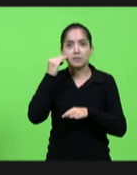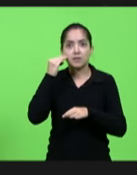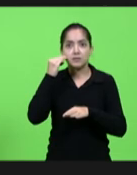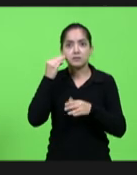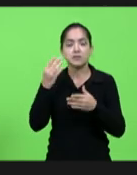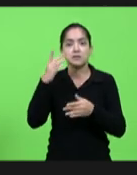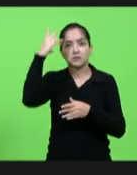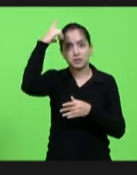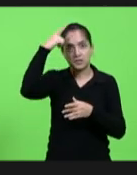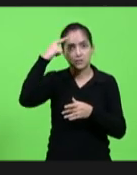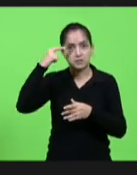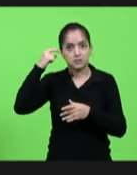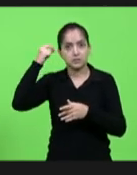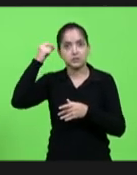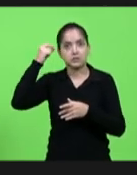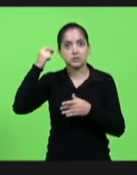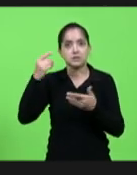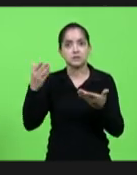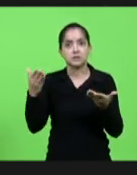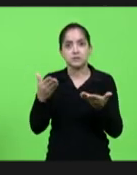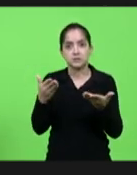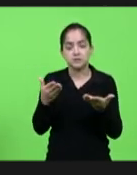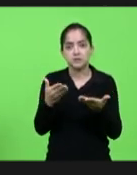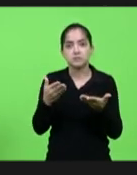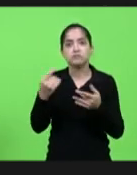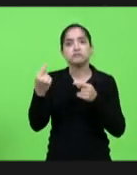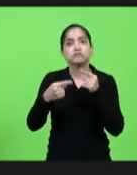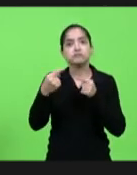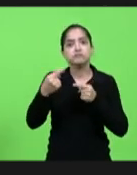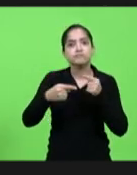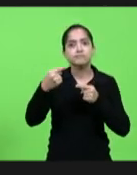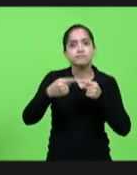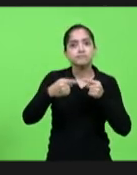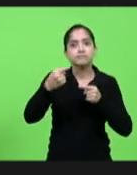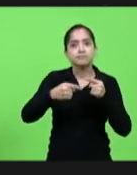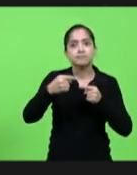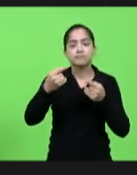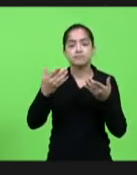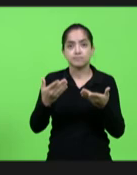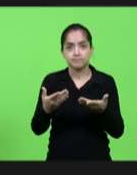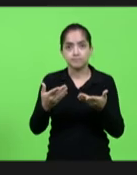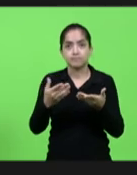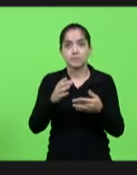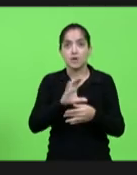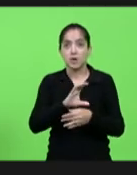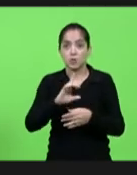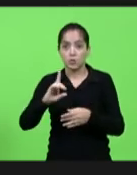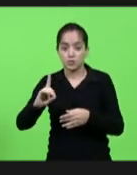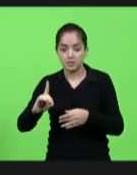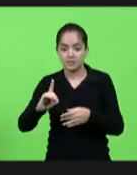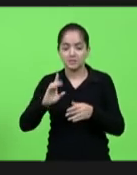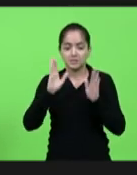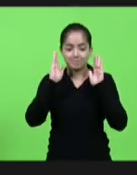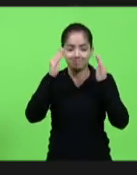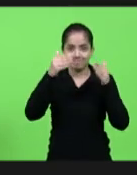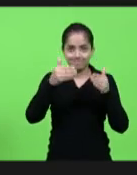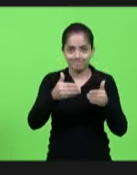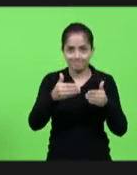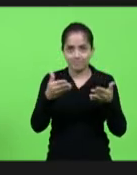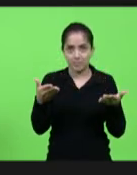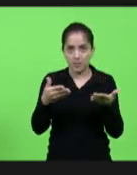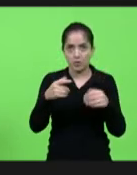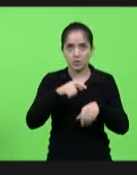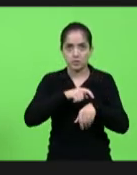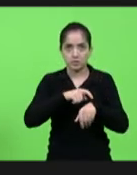Dirce Vicente abrindo esse diálogo com relação a coordenação da frente a partir desse momento